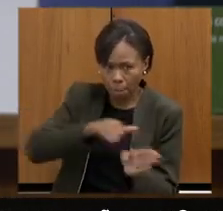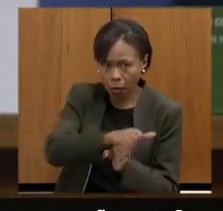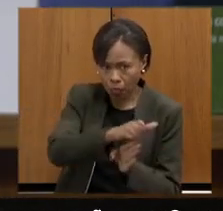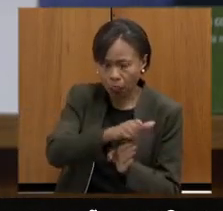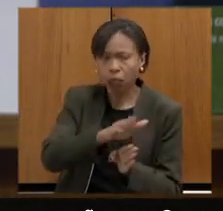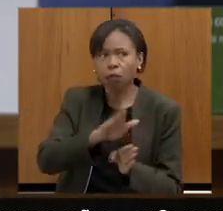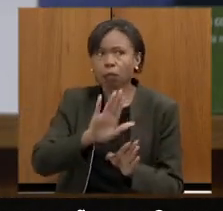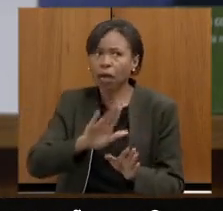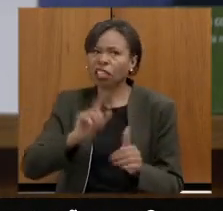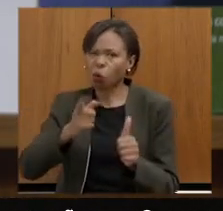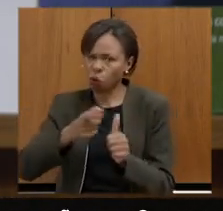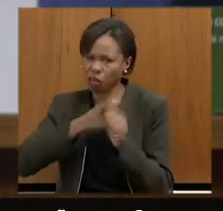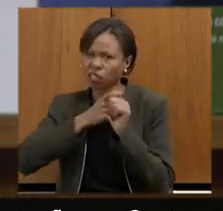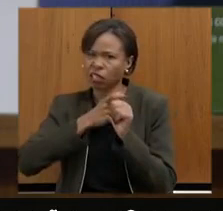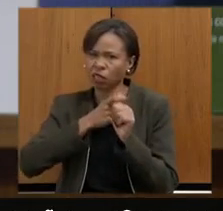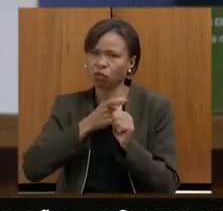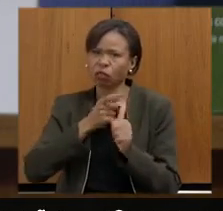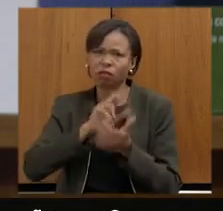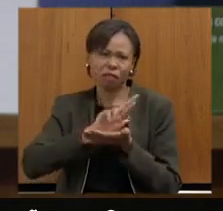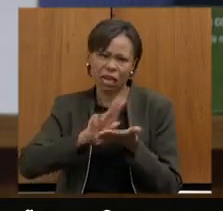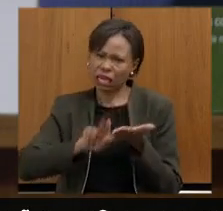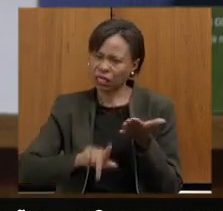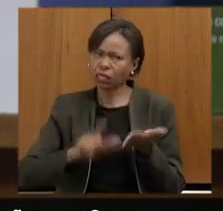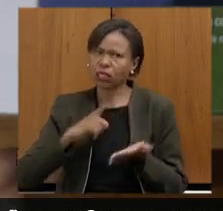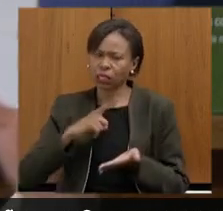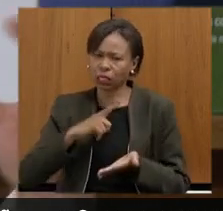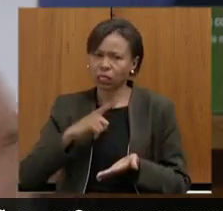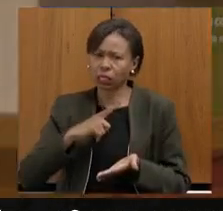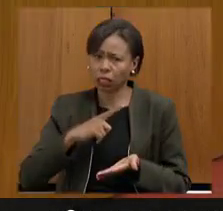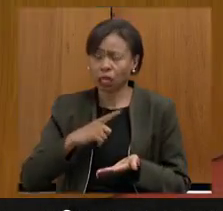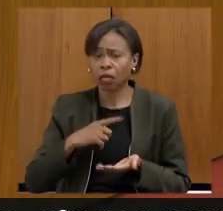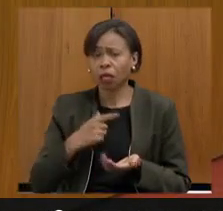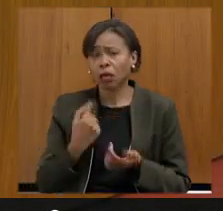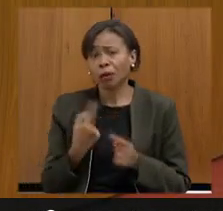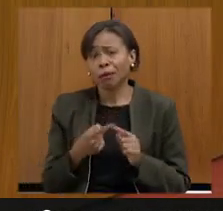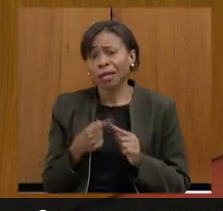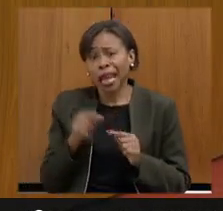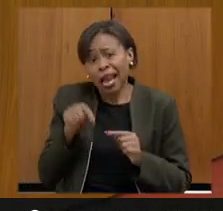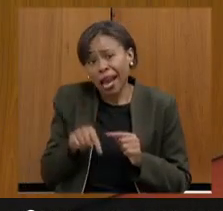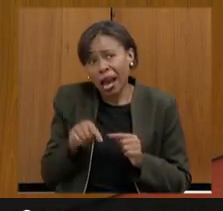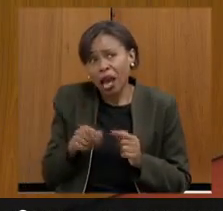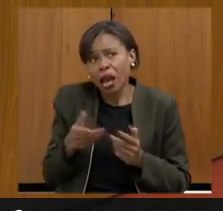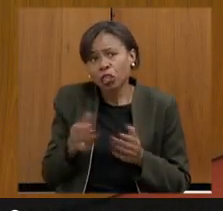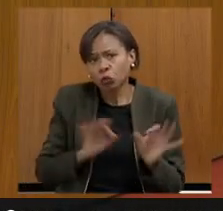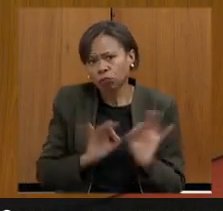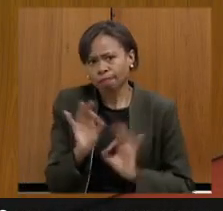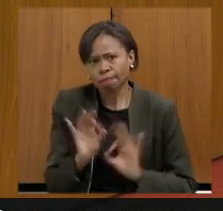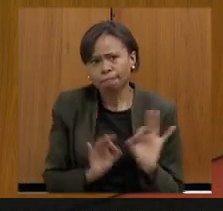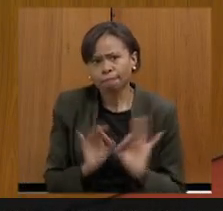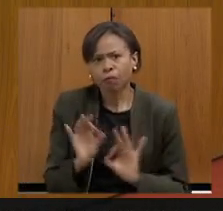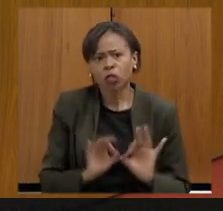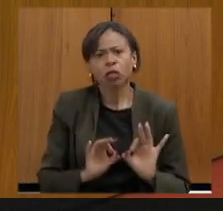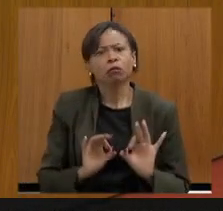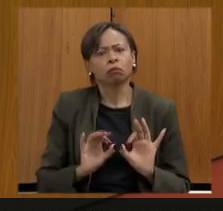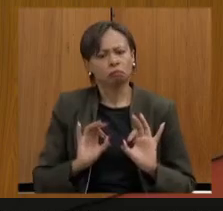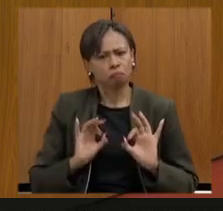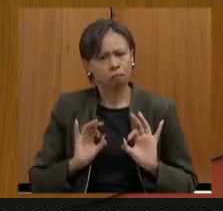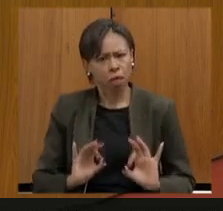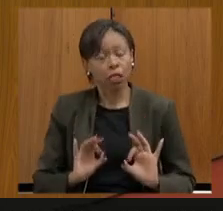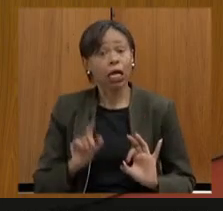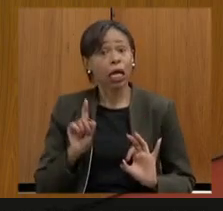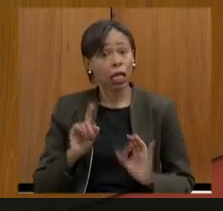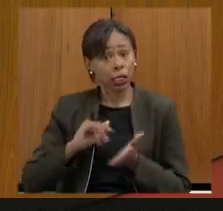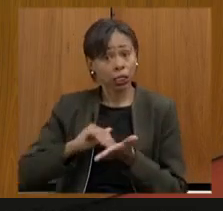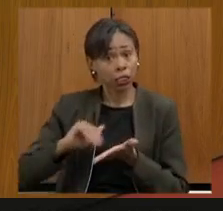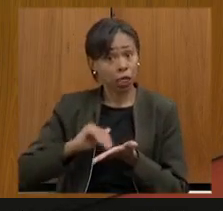lhe diria que muito provavelmente pelo fato de nós estarmos na apuração bem séria bem organizada a secretaria tem ritos bem